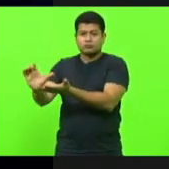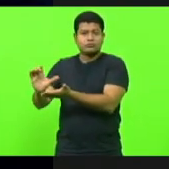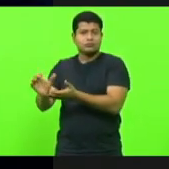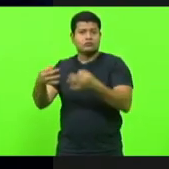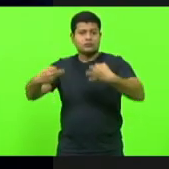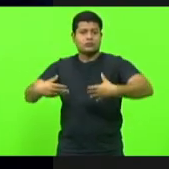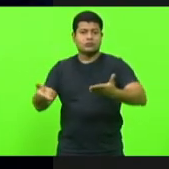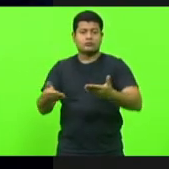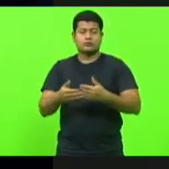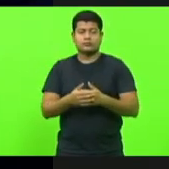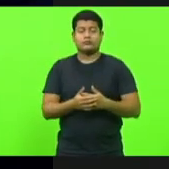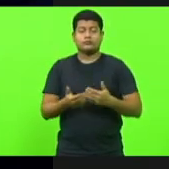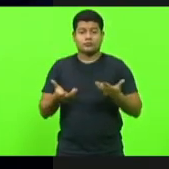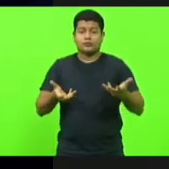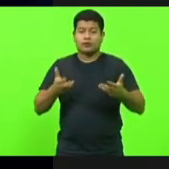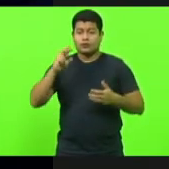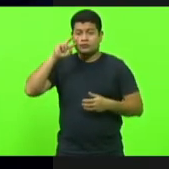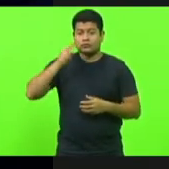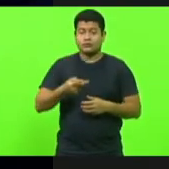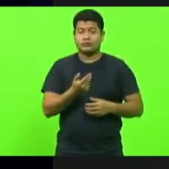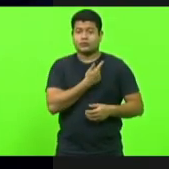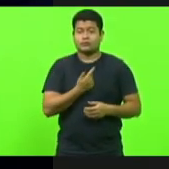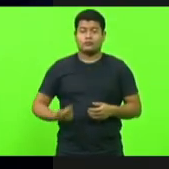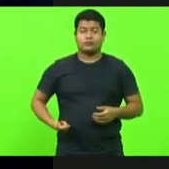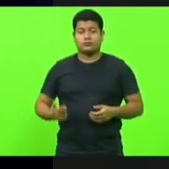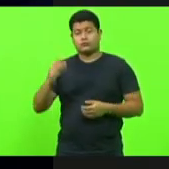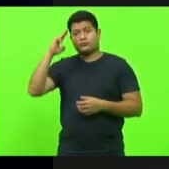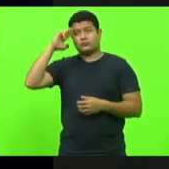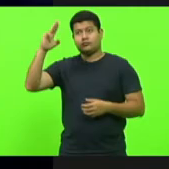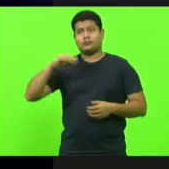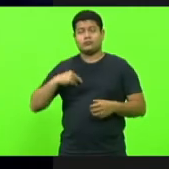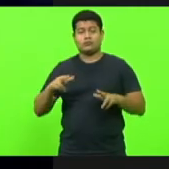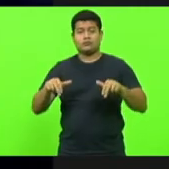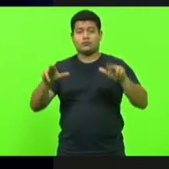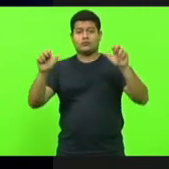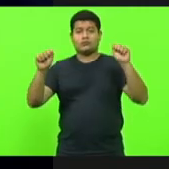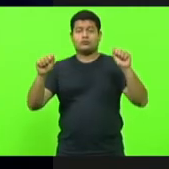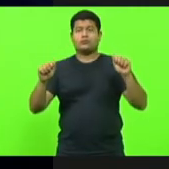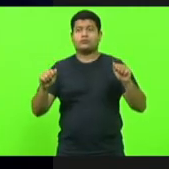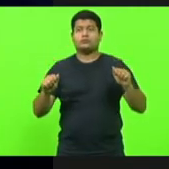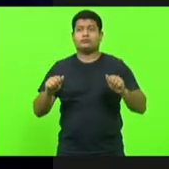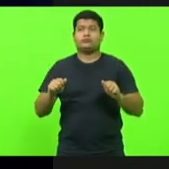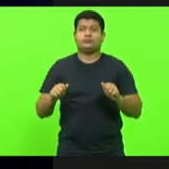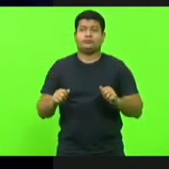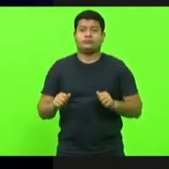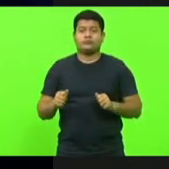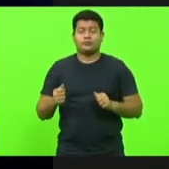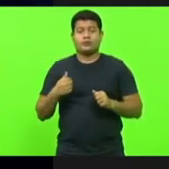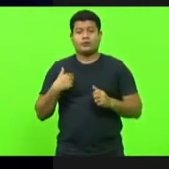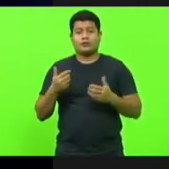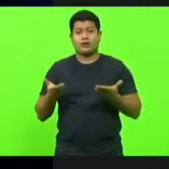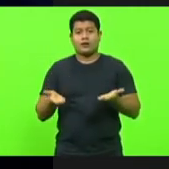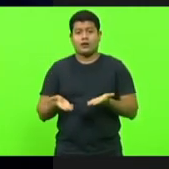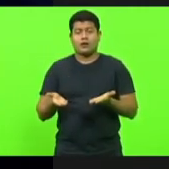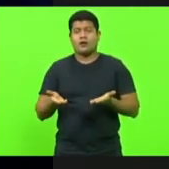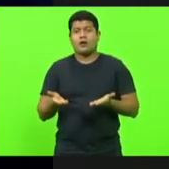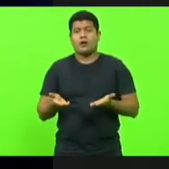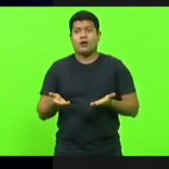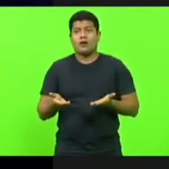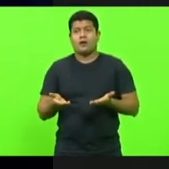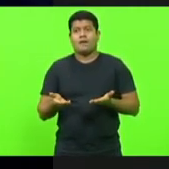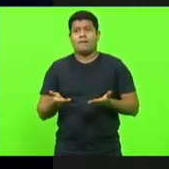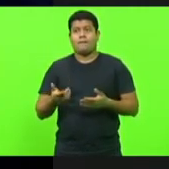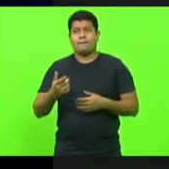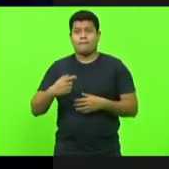governador Carlos Moisés. Nós nunca tivemos, deputados, nós nunca tivemos essa oportunidade de termos as